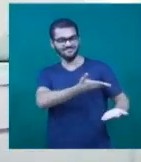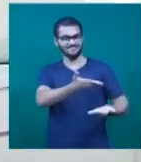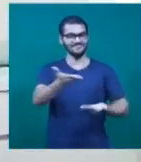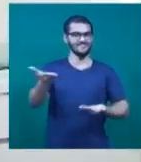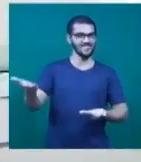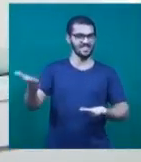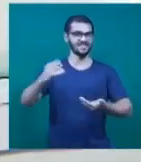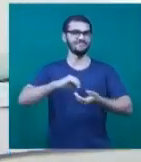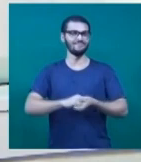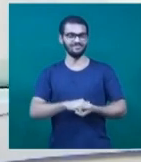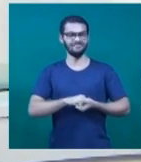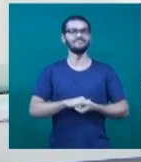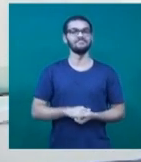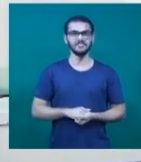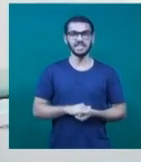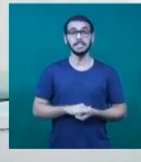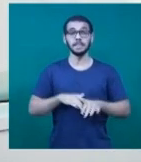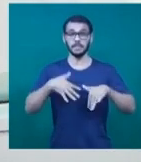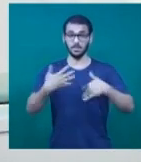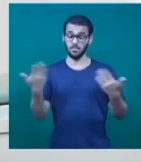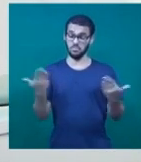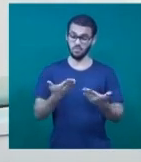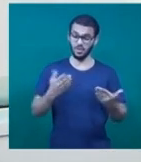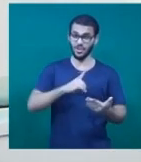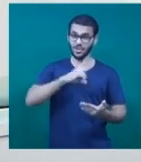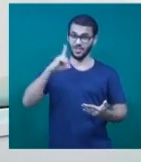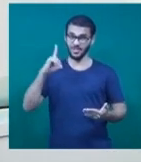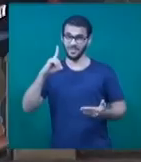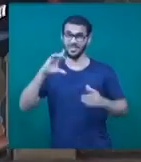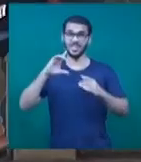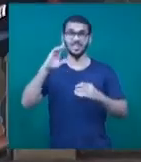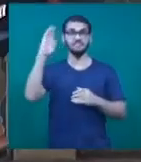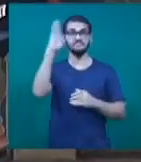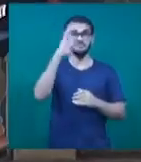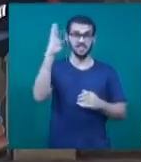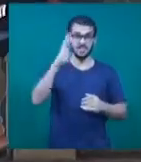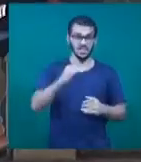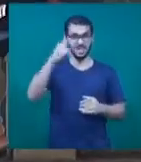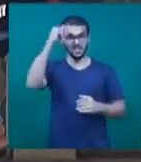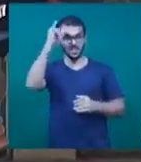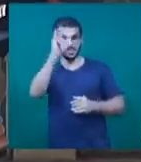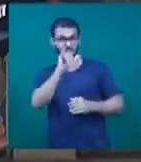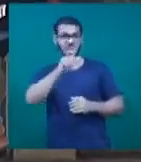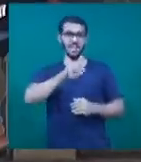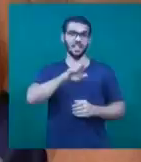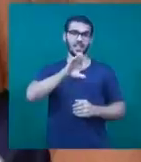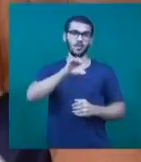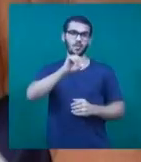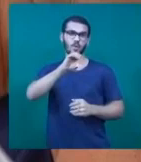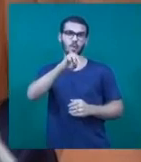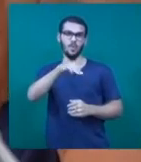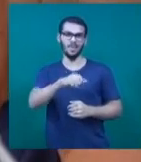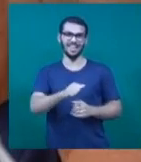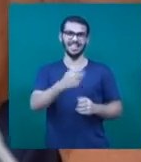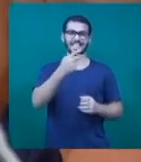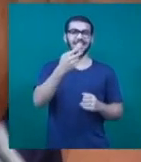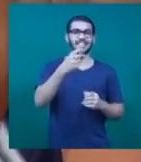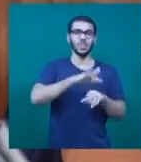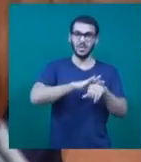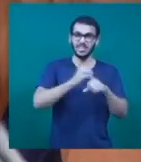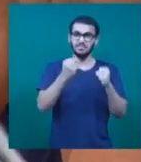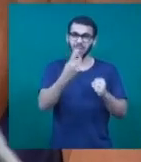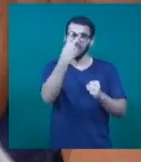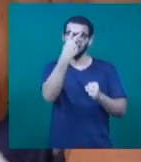que acompanha a nossa programação. Hoje é o Dia Nacional de Combate ao Glaucoma, doença da visão que pode levar à cegueira.